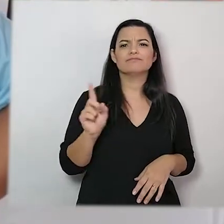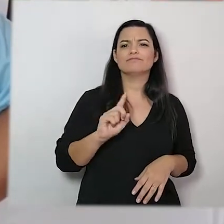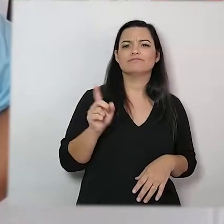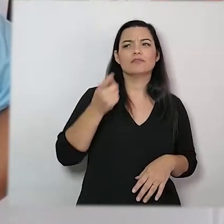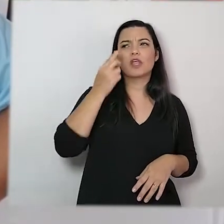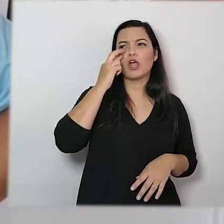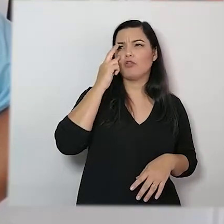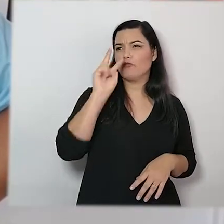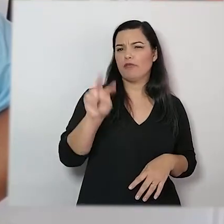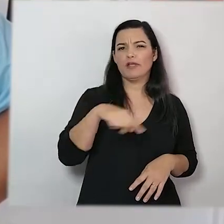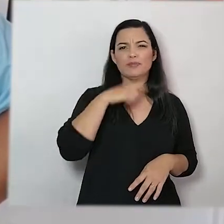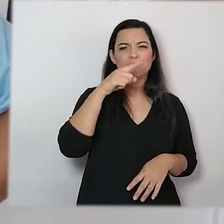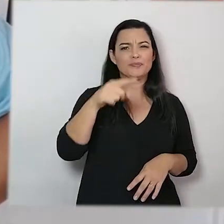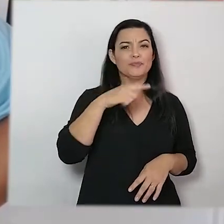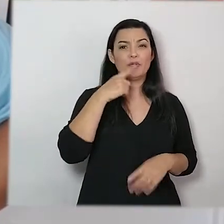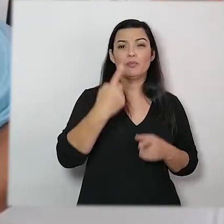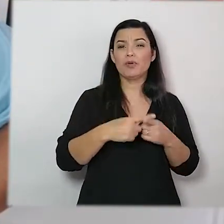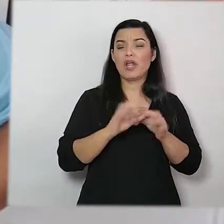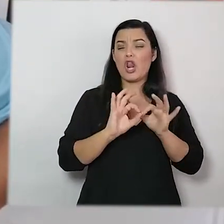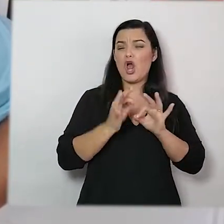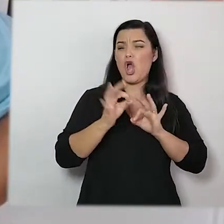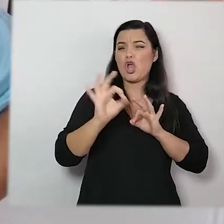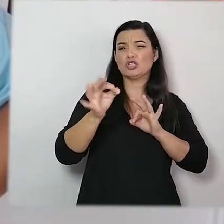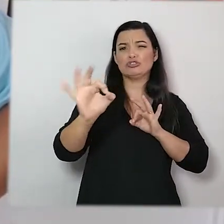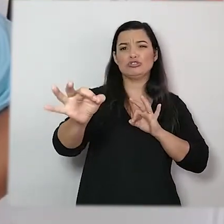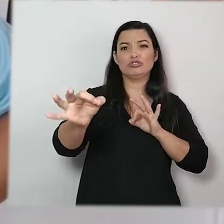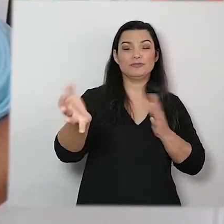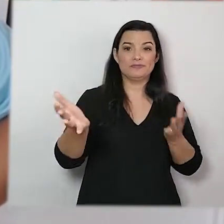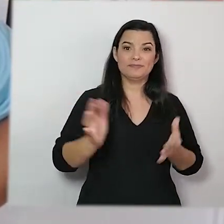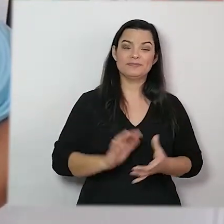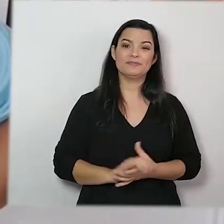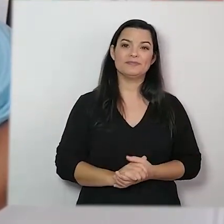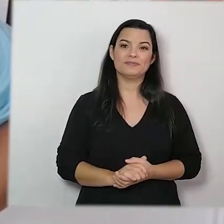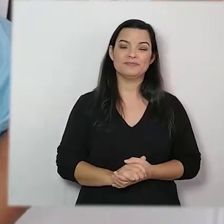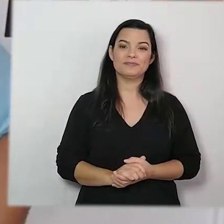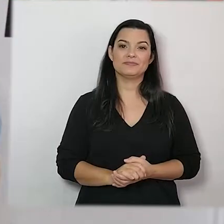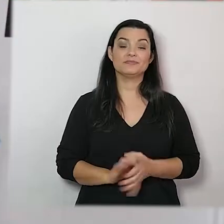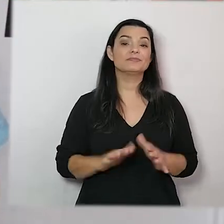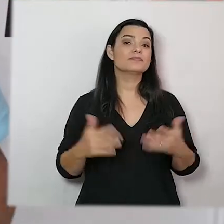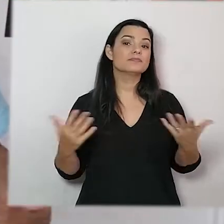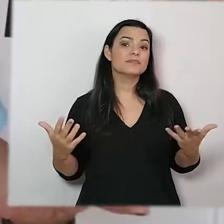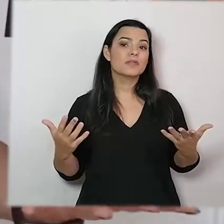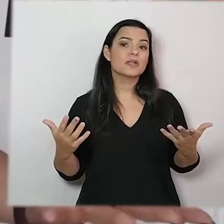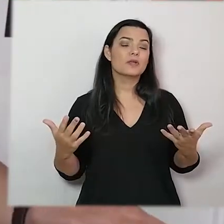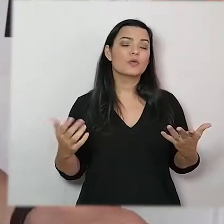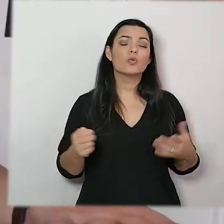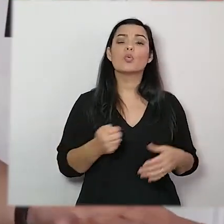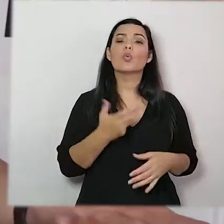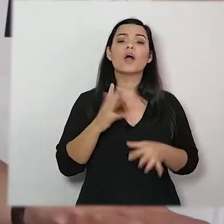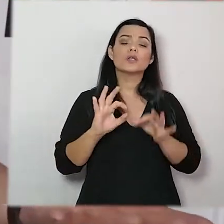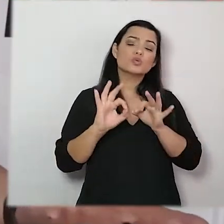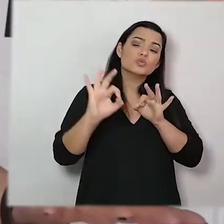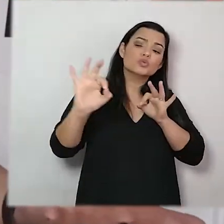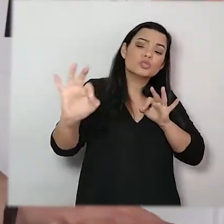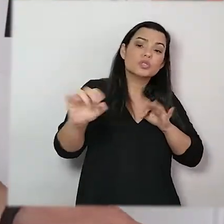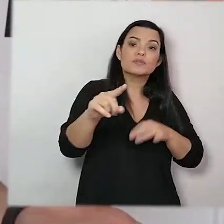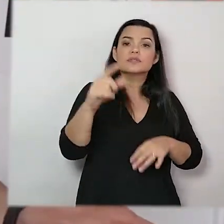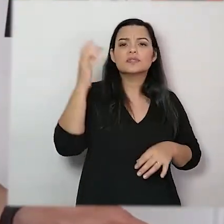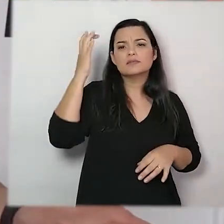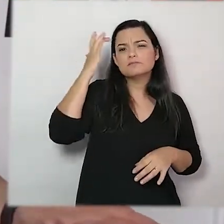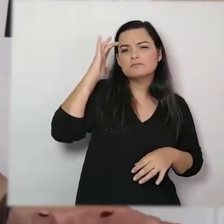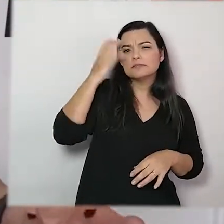Quilômetro é uma medida muito grande. Então qual é a distância que você